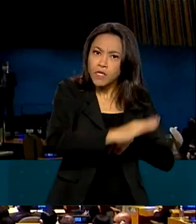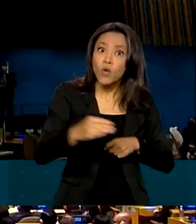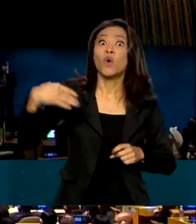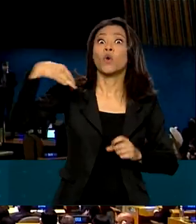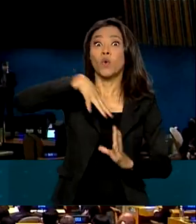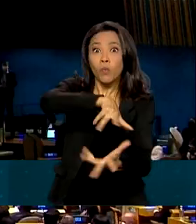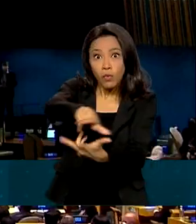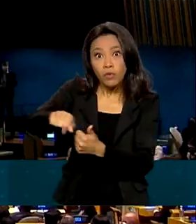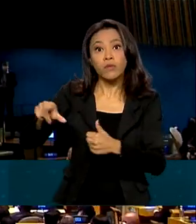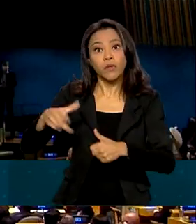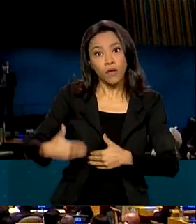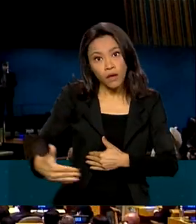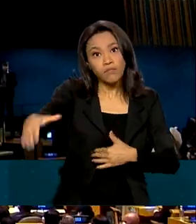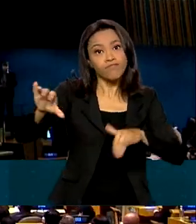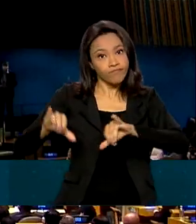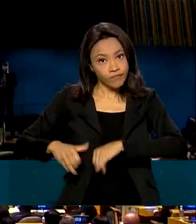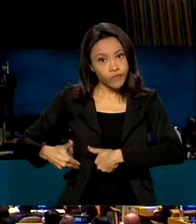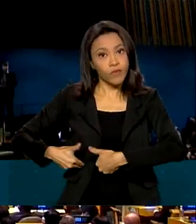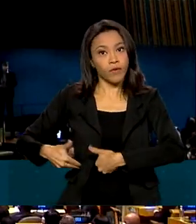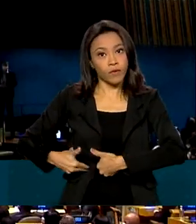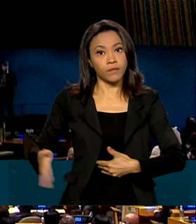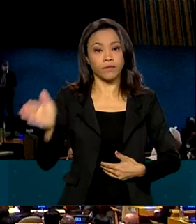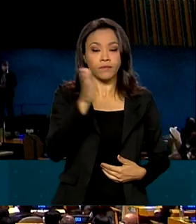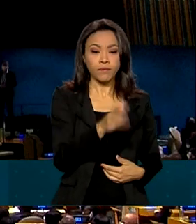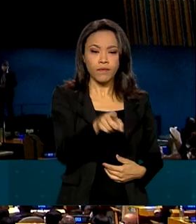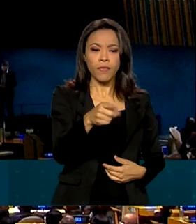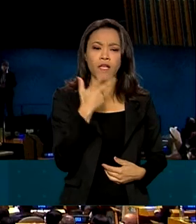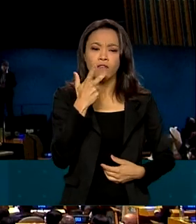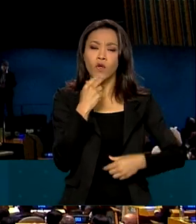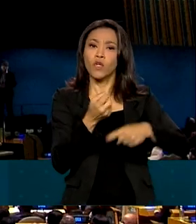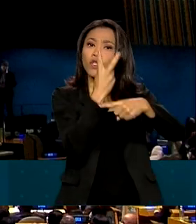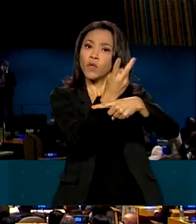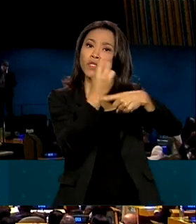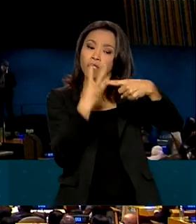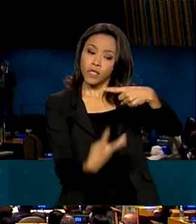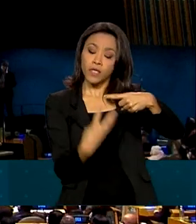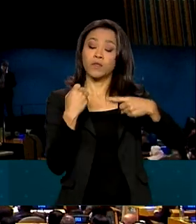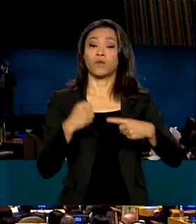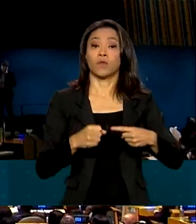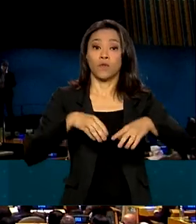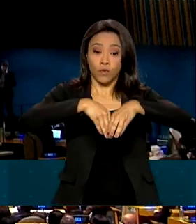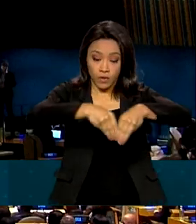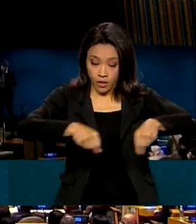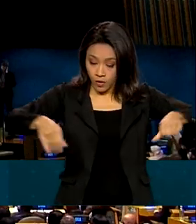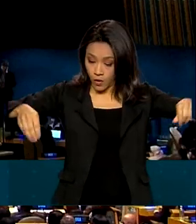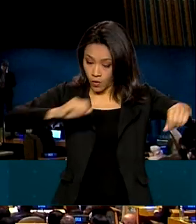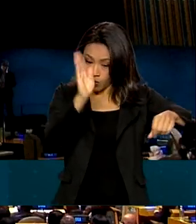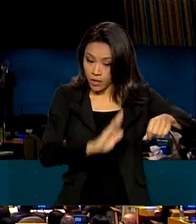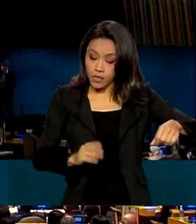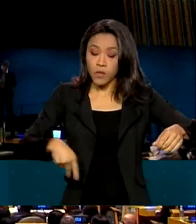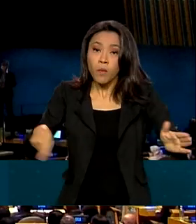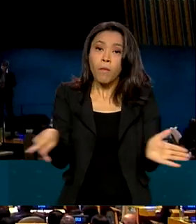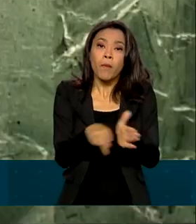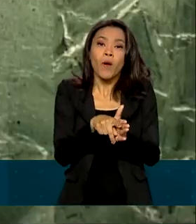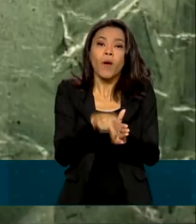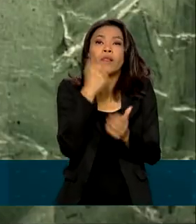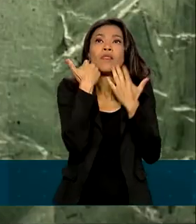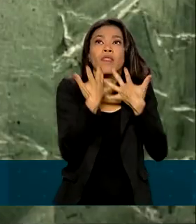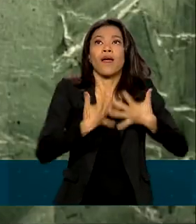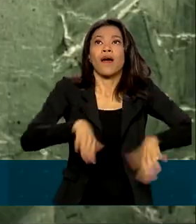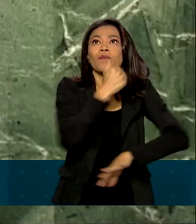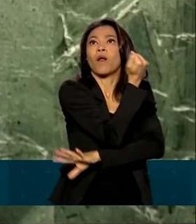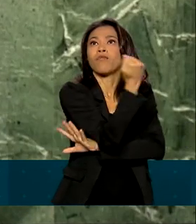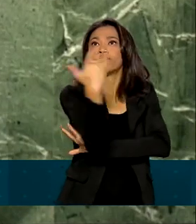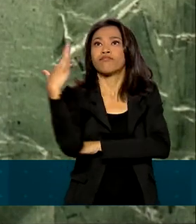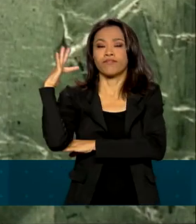Bolsonaro afirmou também que dois terços de todo o território brasileiro permanecem em vegetação nativa. É